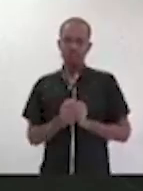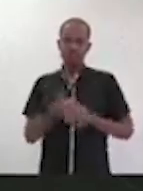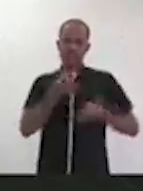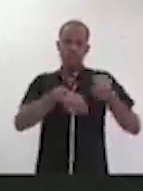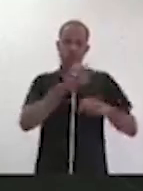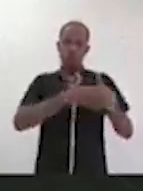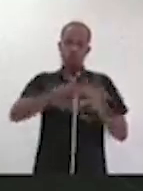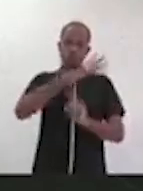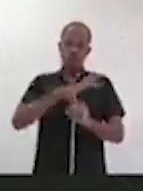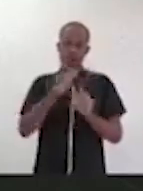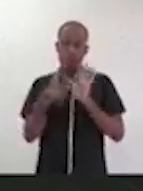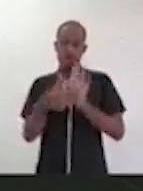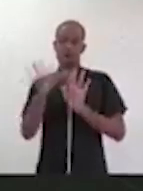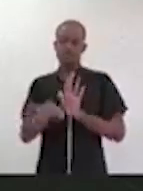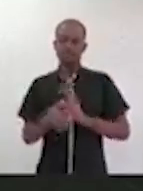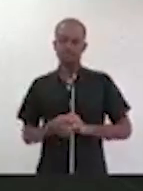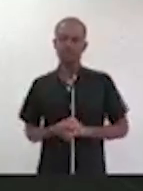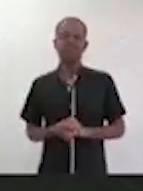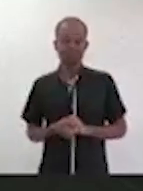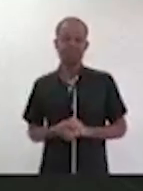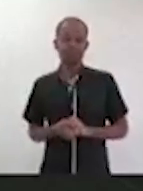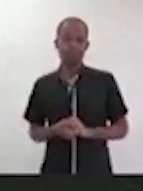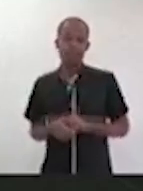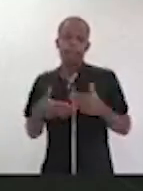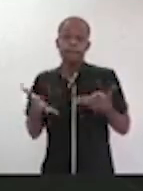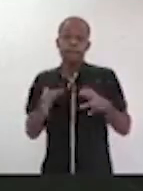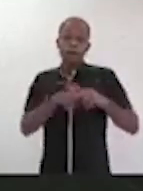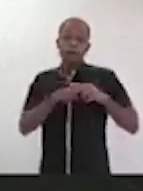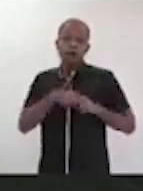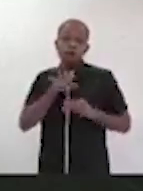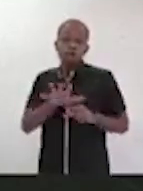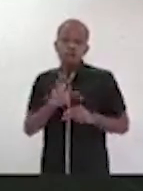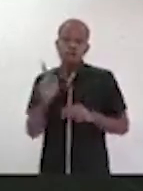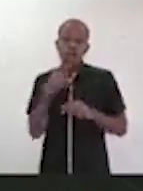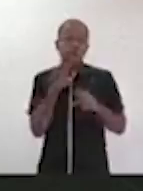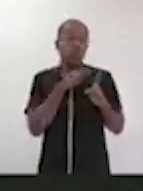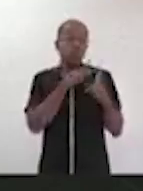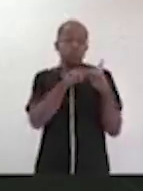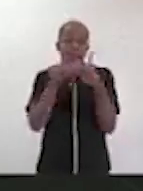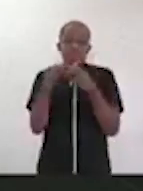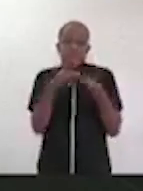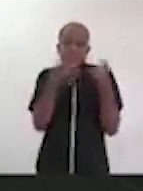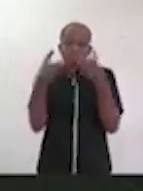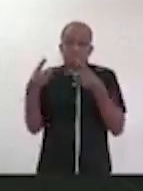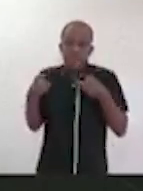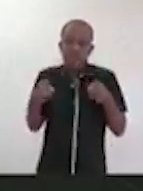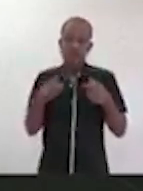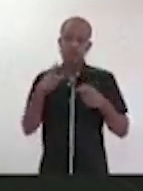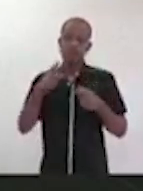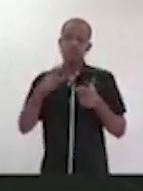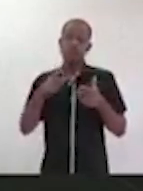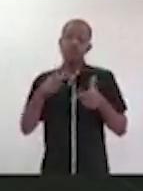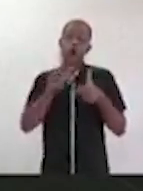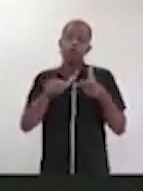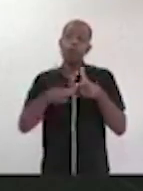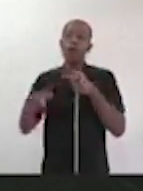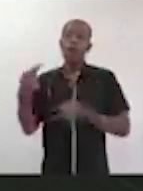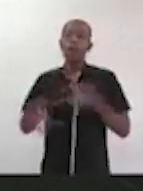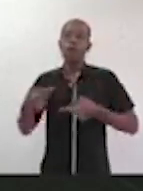é aprofundada. Então, diante disso, quando a gente vê uma crise política que acaba roubando recursos,